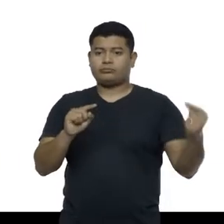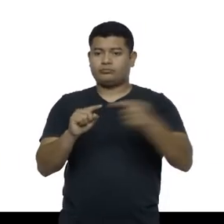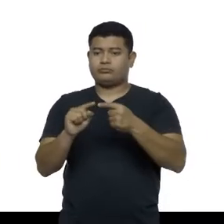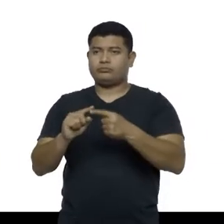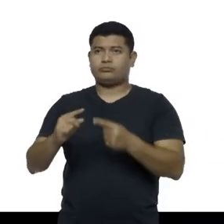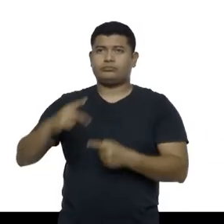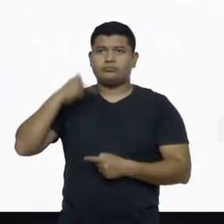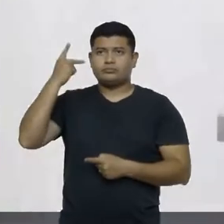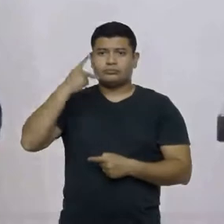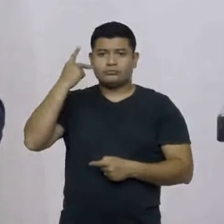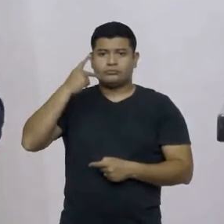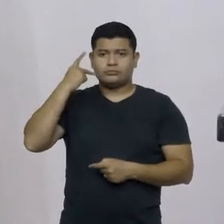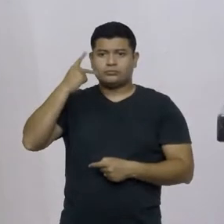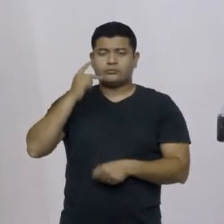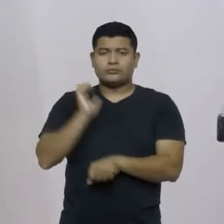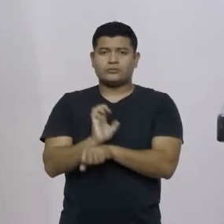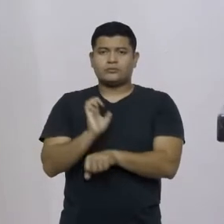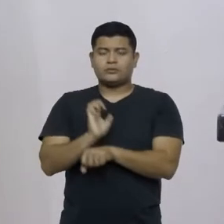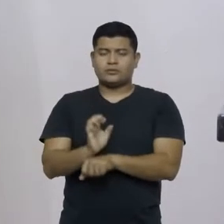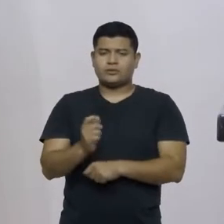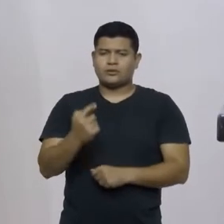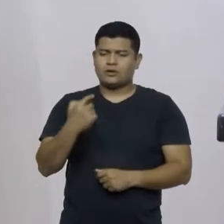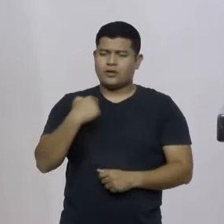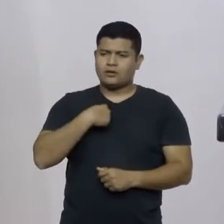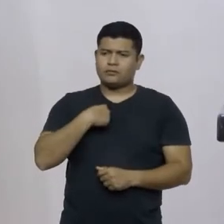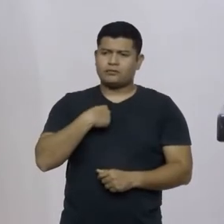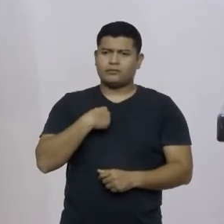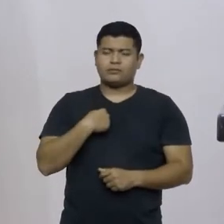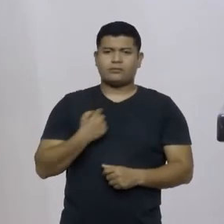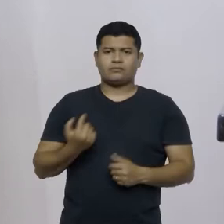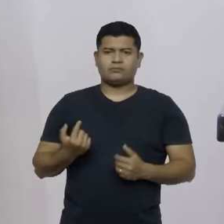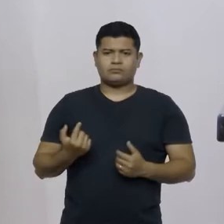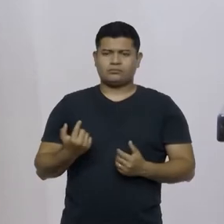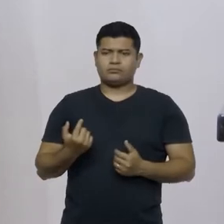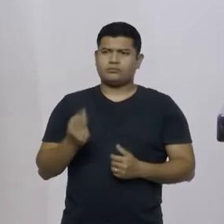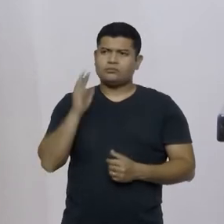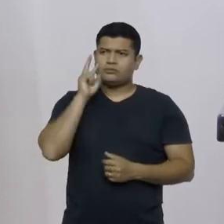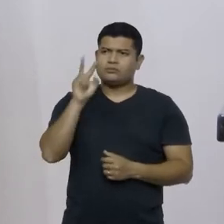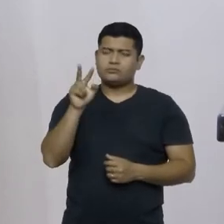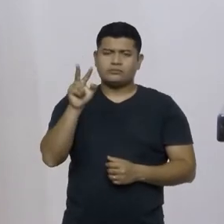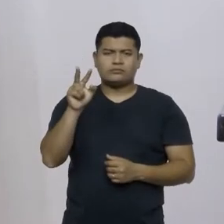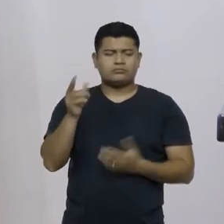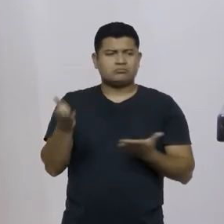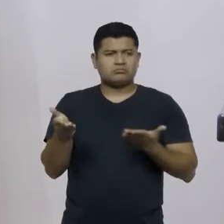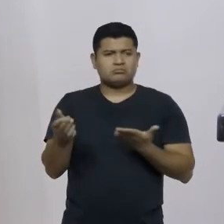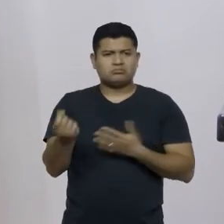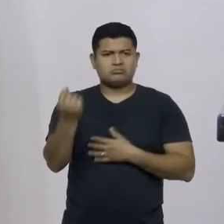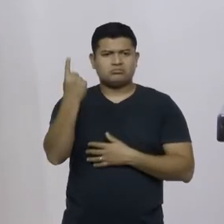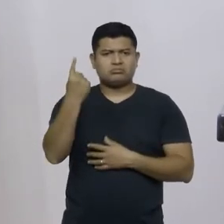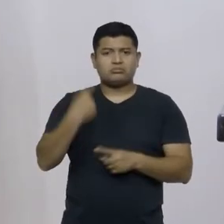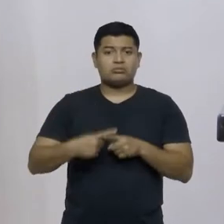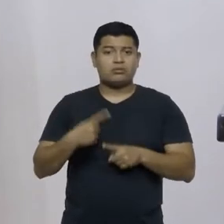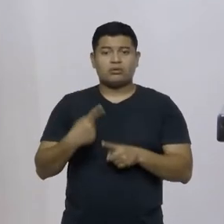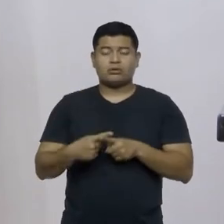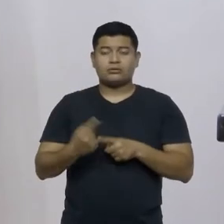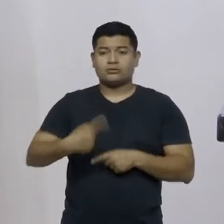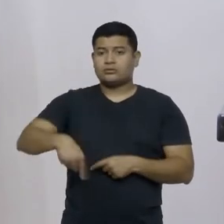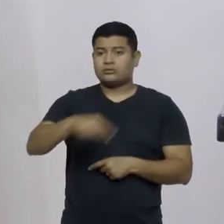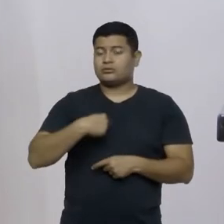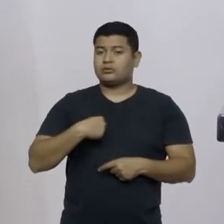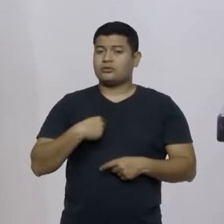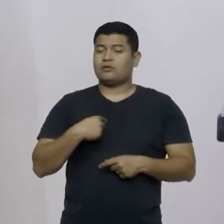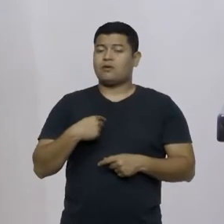Isso aqui me desperta uma certa estranheza, porque nós estamos falando